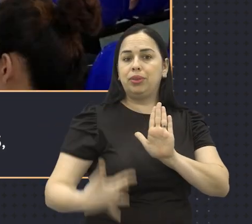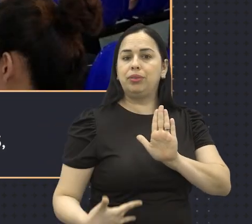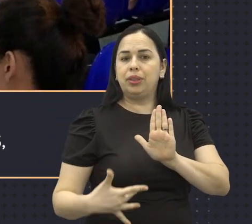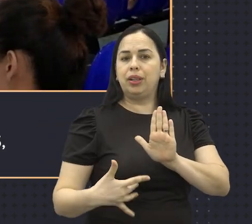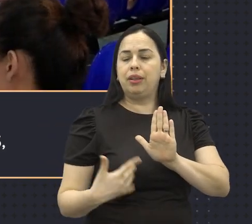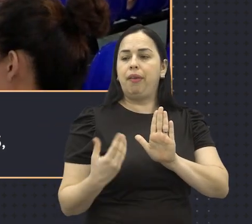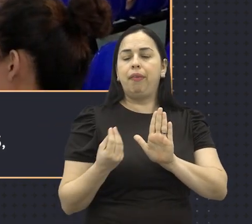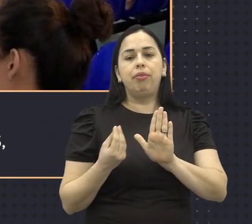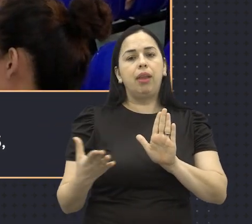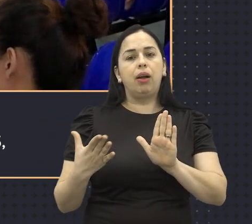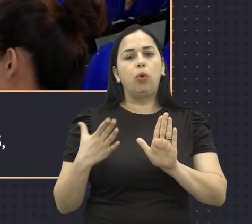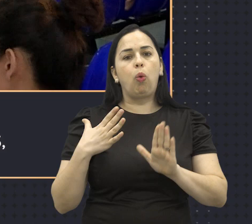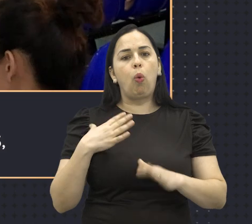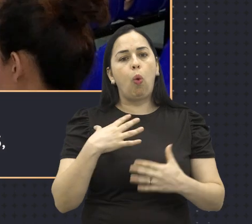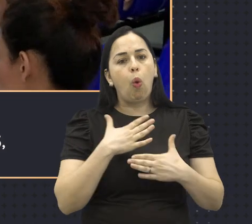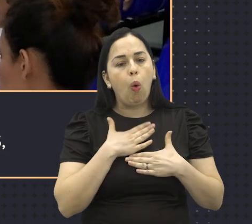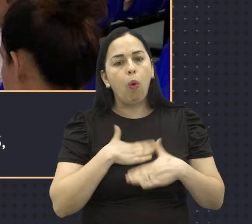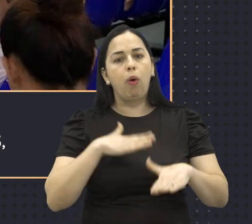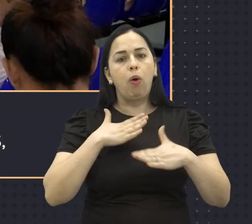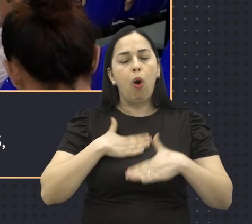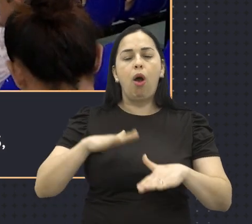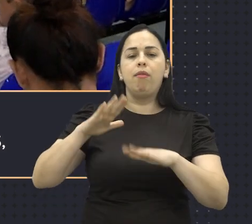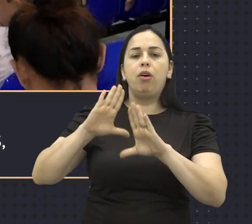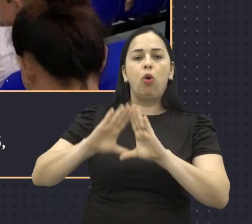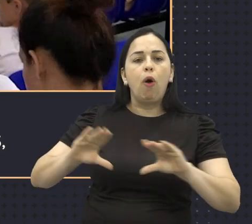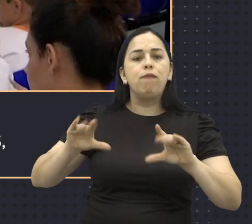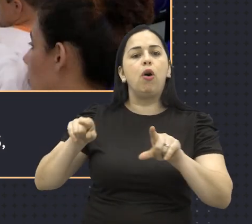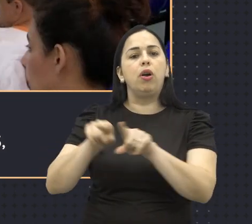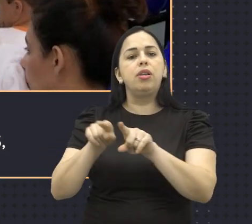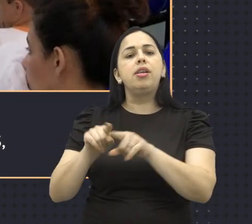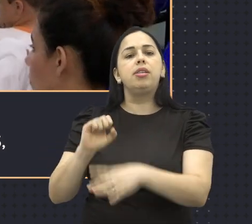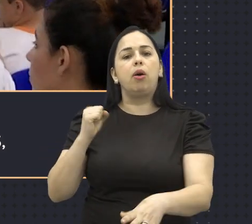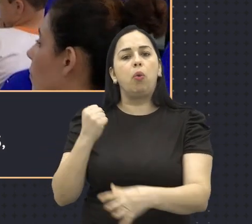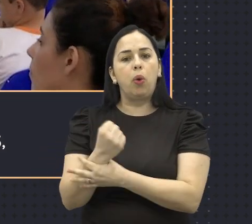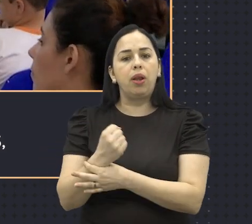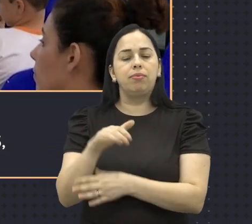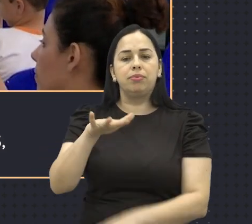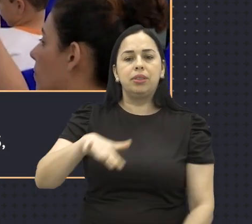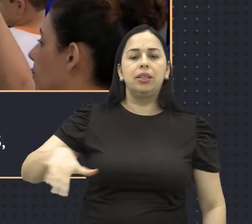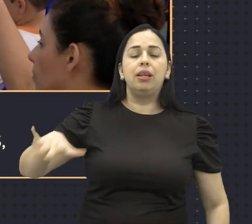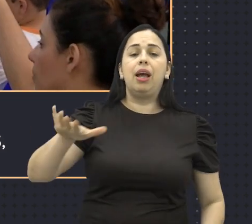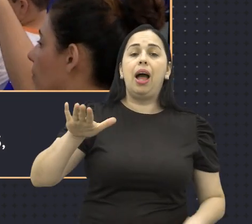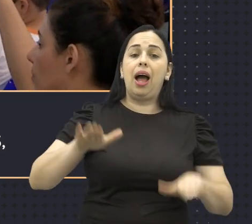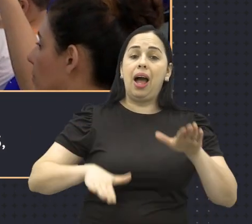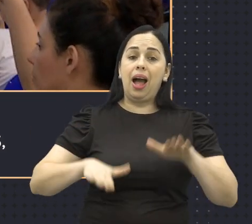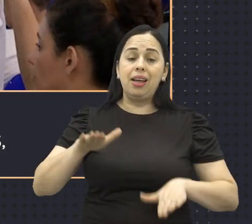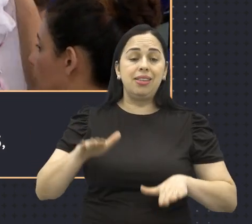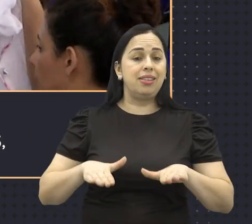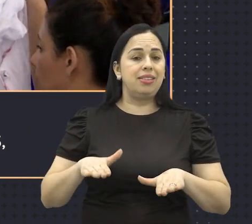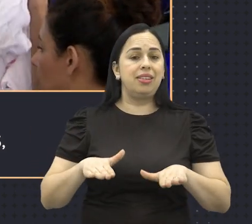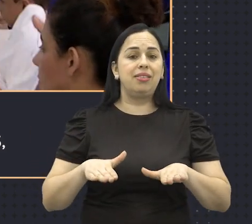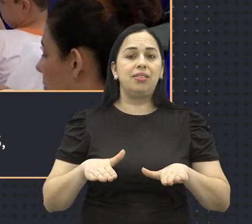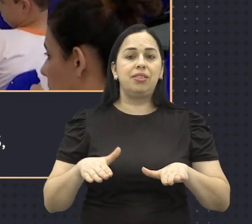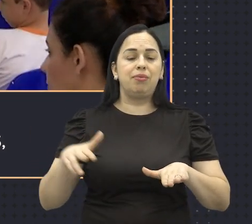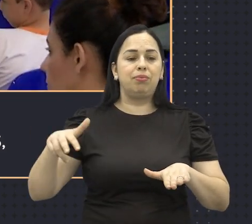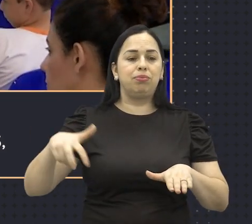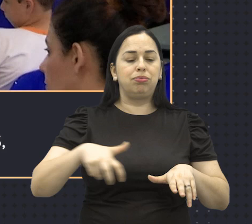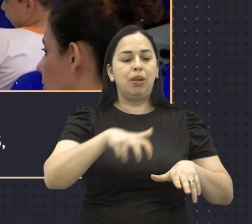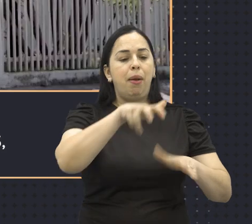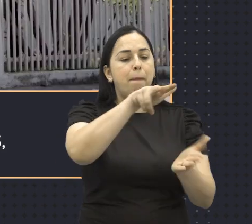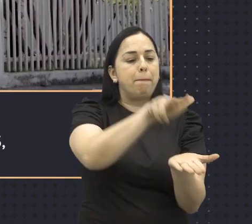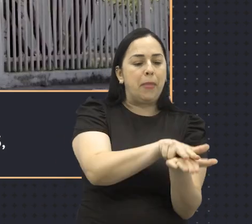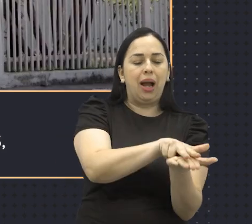garantir conforto e segurança no atendimento a essa parcela da população que muitas vezes tem dificuldade para conseguir